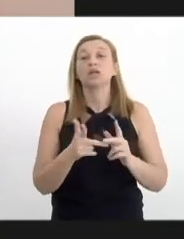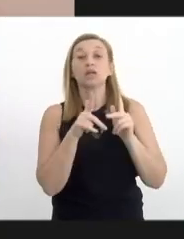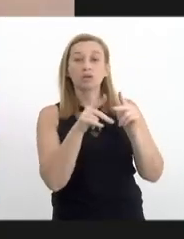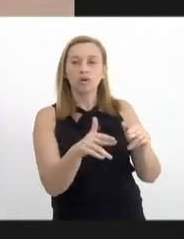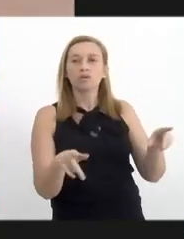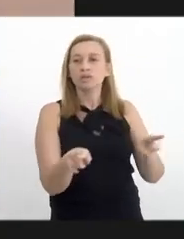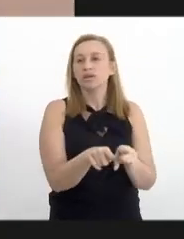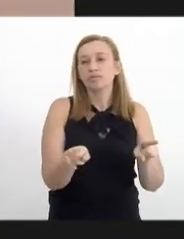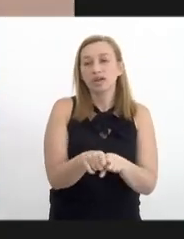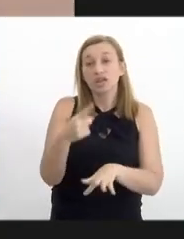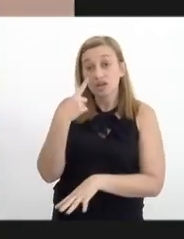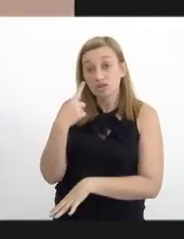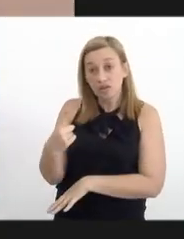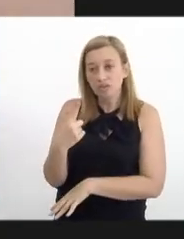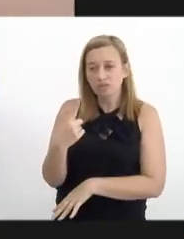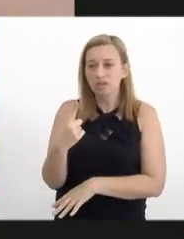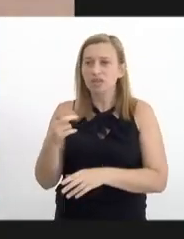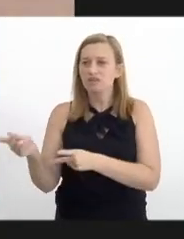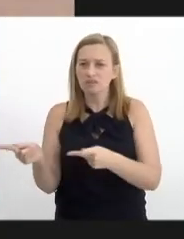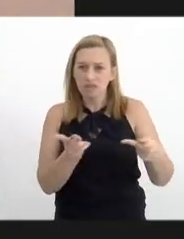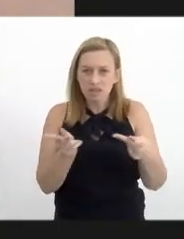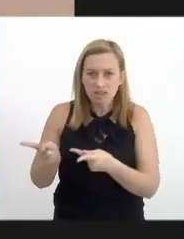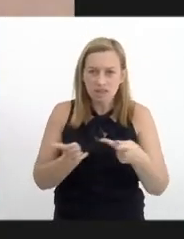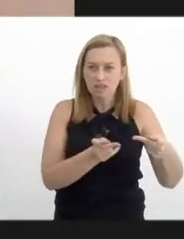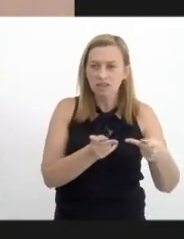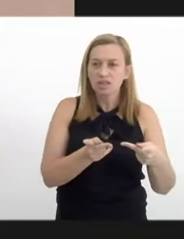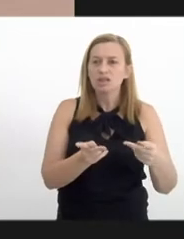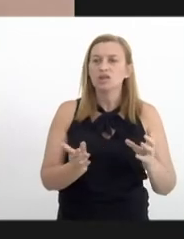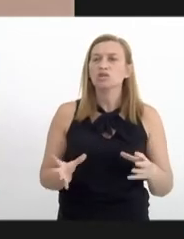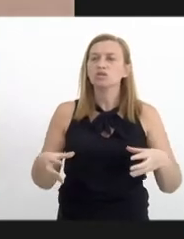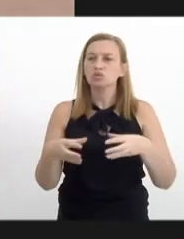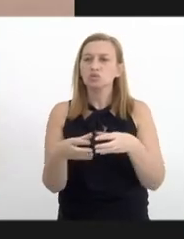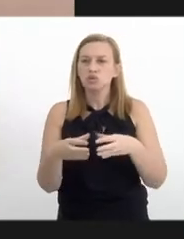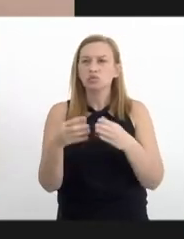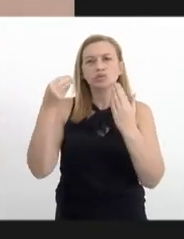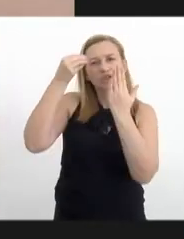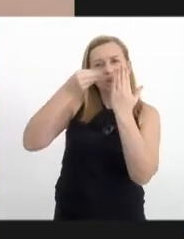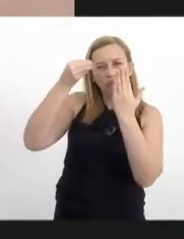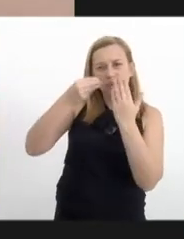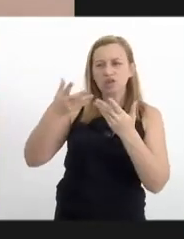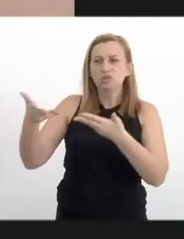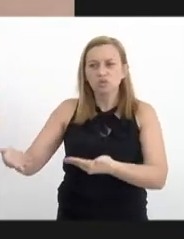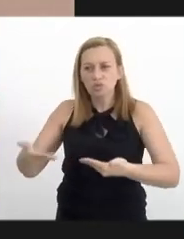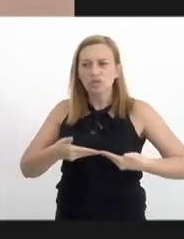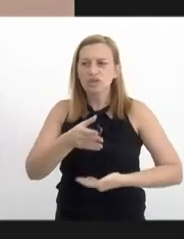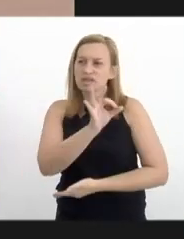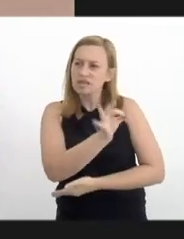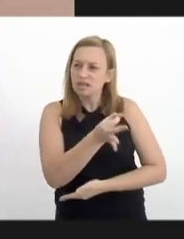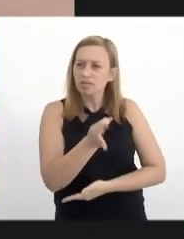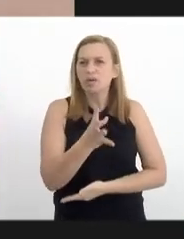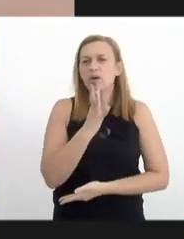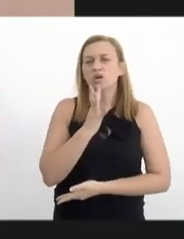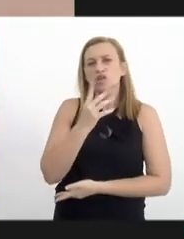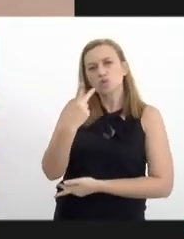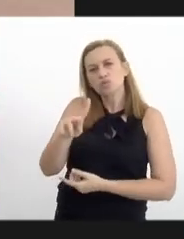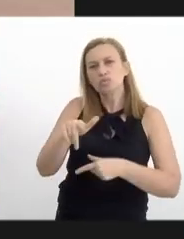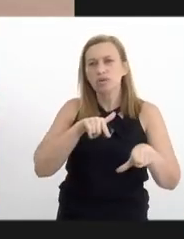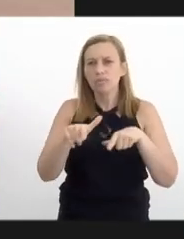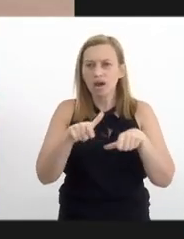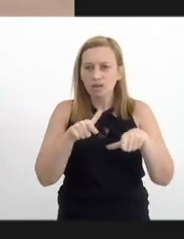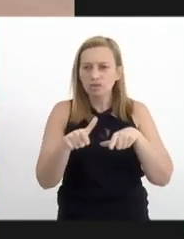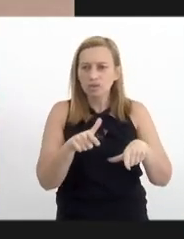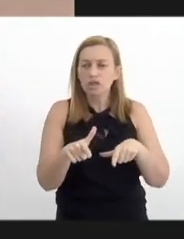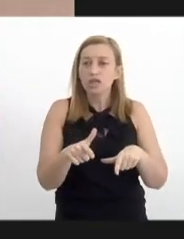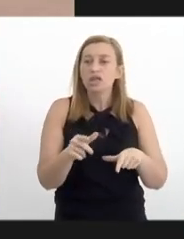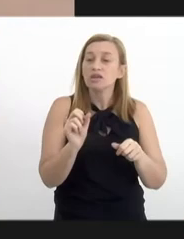forma que viemos fazendo visitas às comunidades terapêuticas que nos convidam, obviamente, para conhecer o seu trabalho e